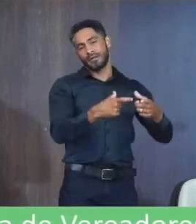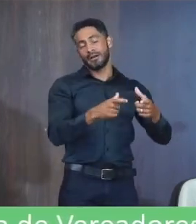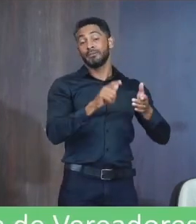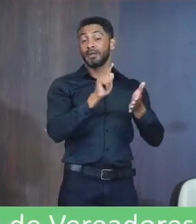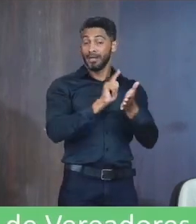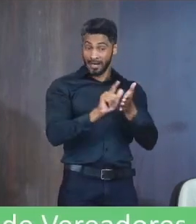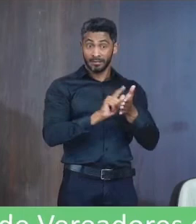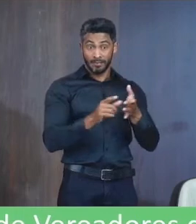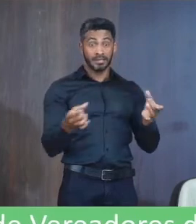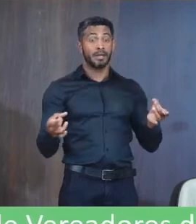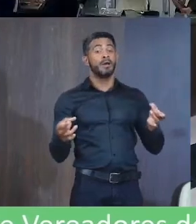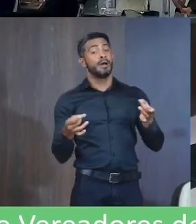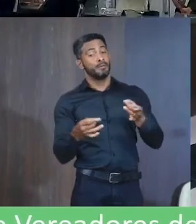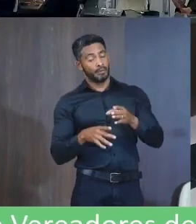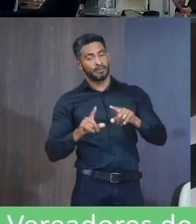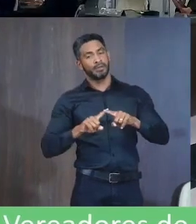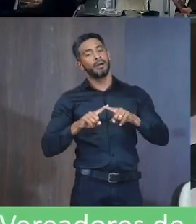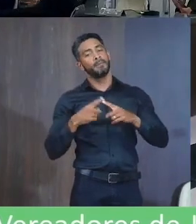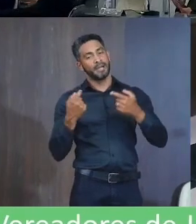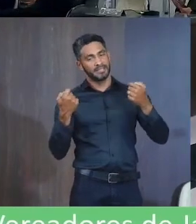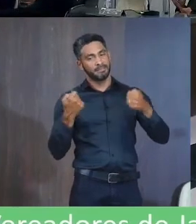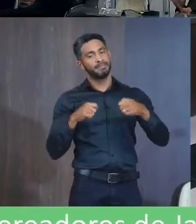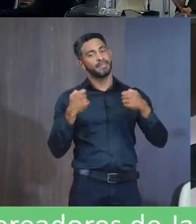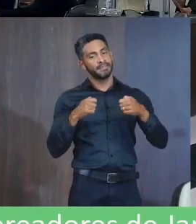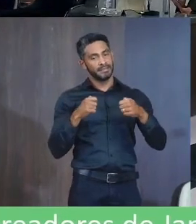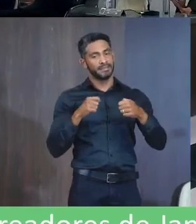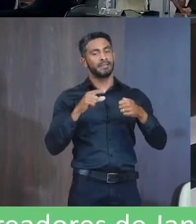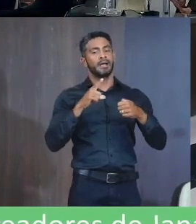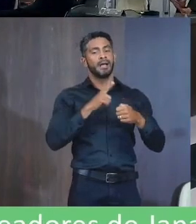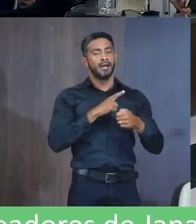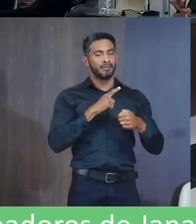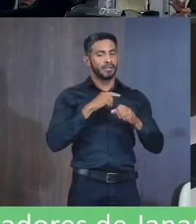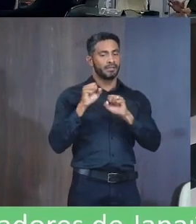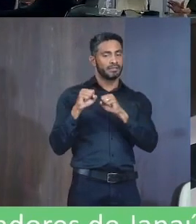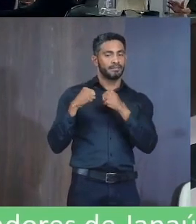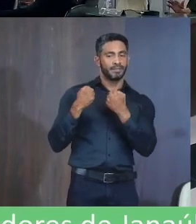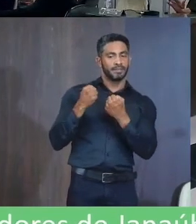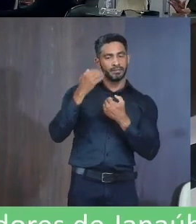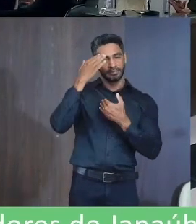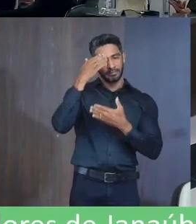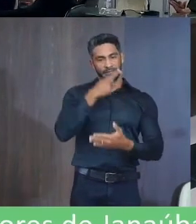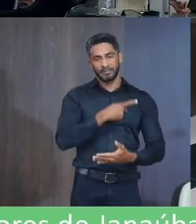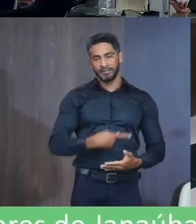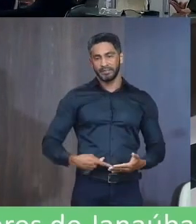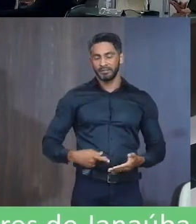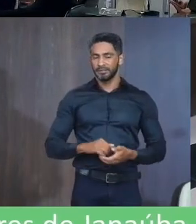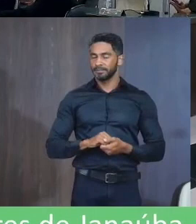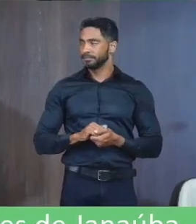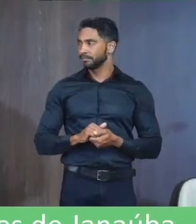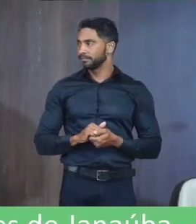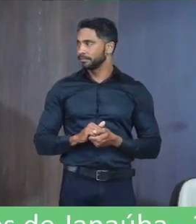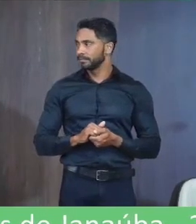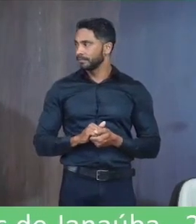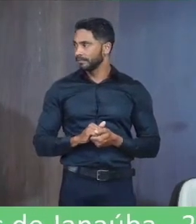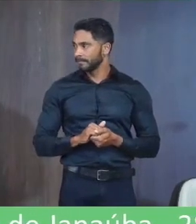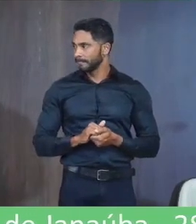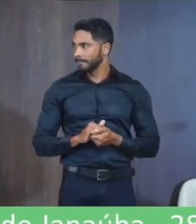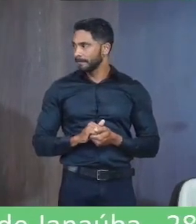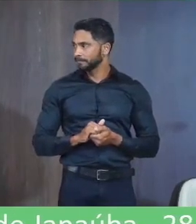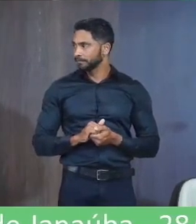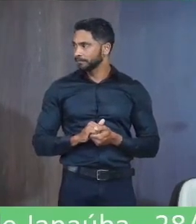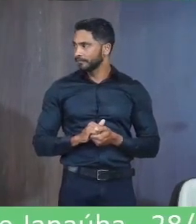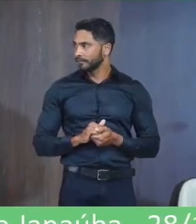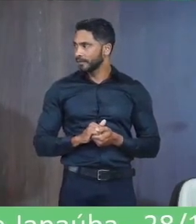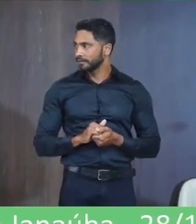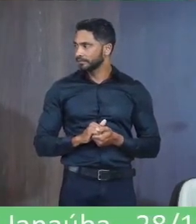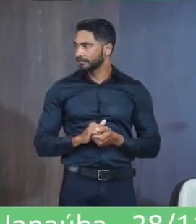limpeza Seja feita A gente tem que ter As nossas medidas De prevenção Muito obrigado Uma parte colega Sargento Uma parte